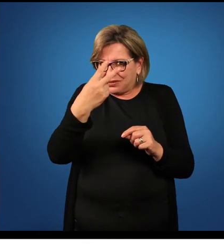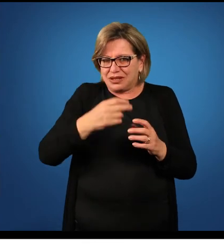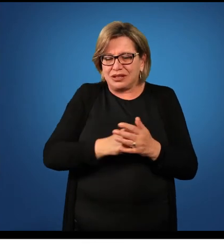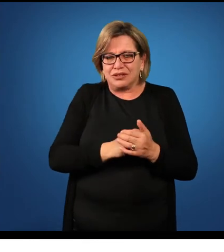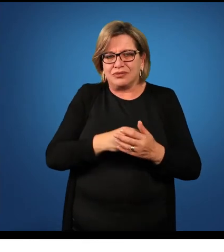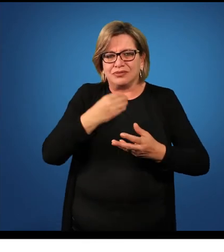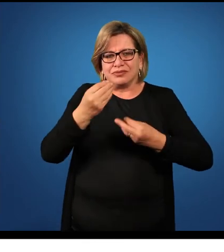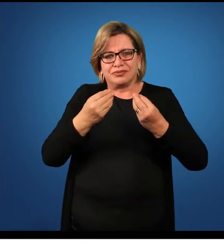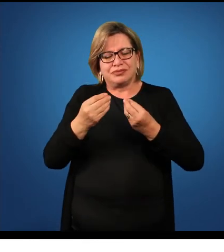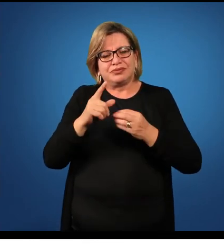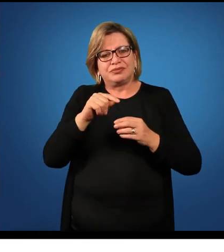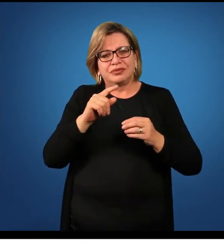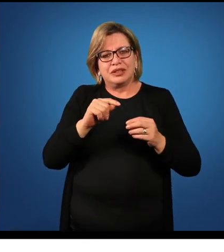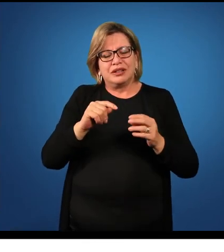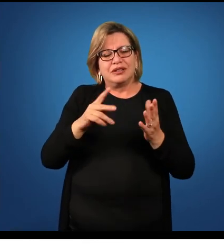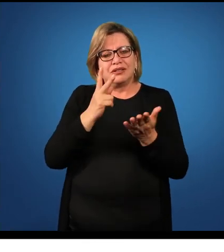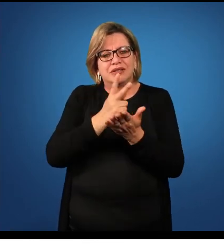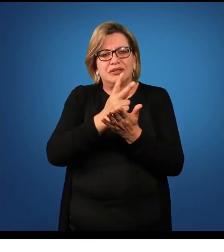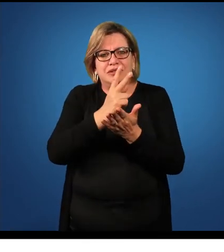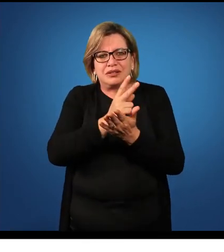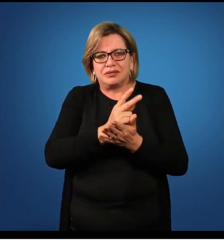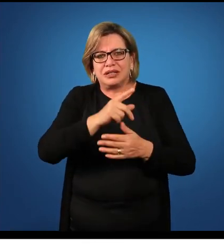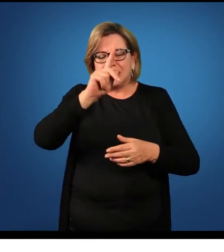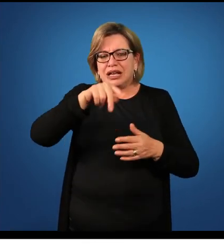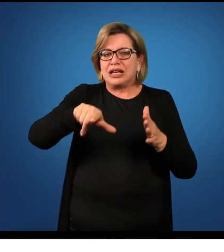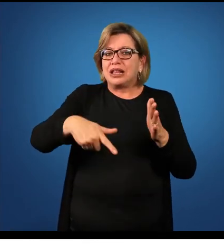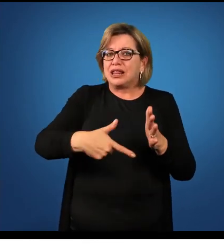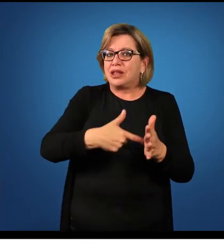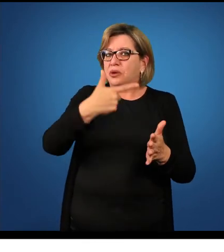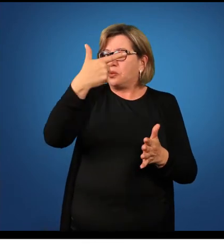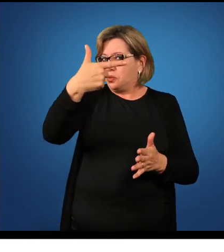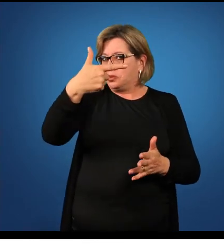acusativo plural da segunda declinação